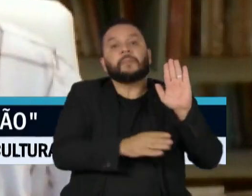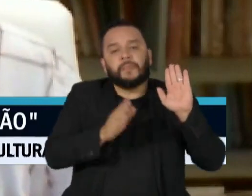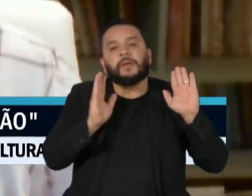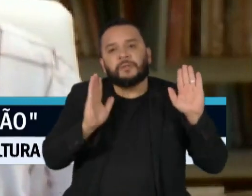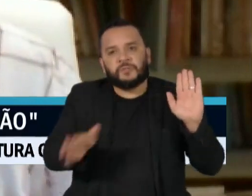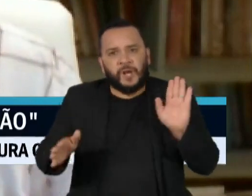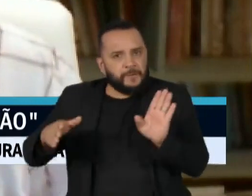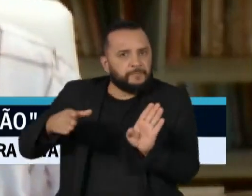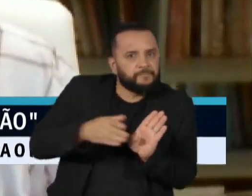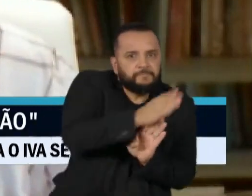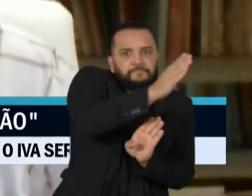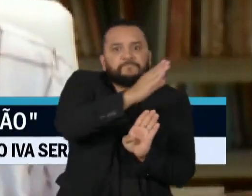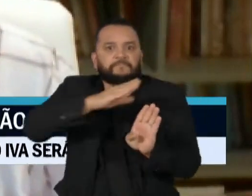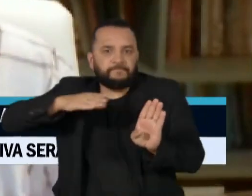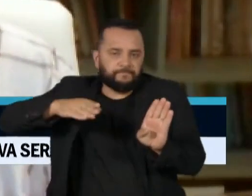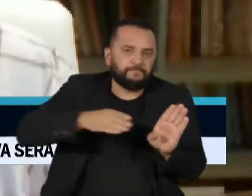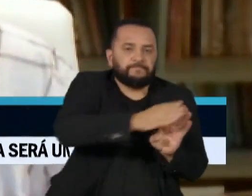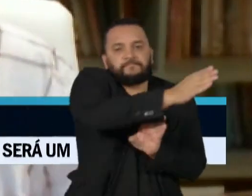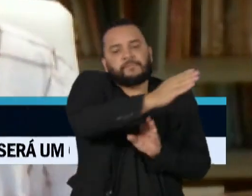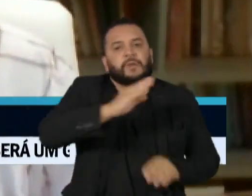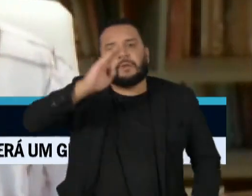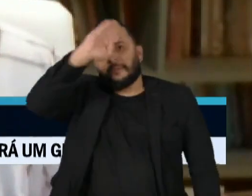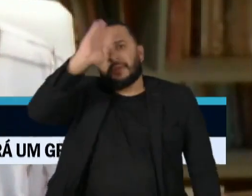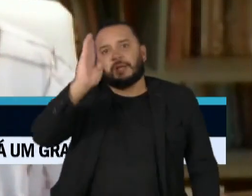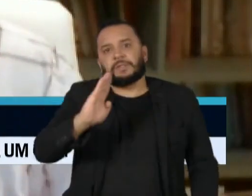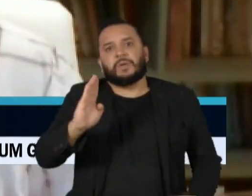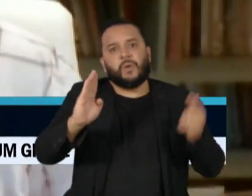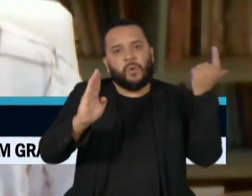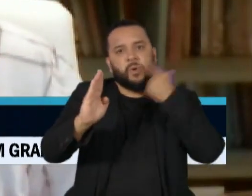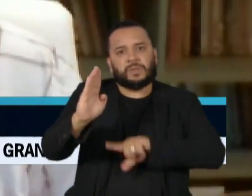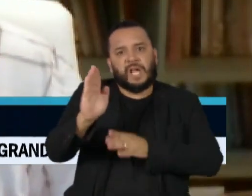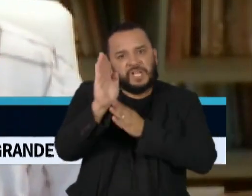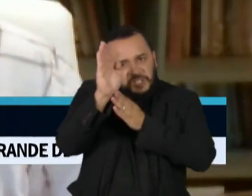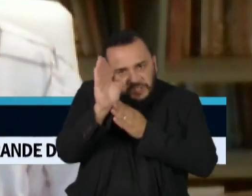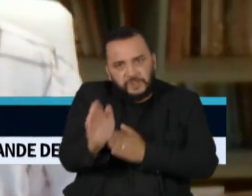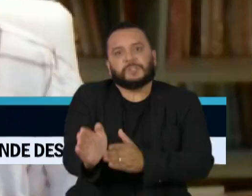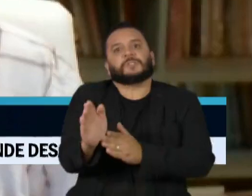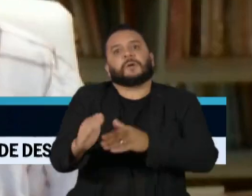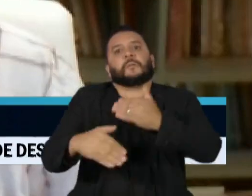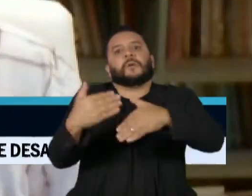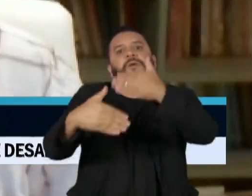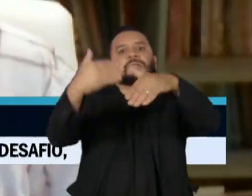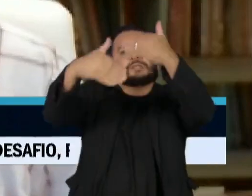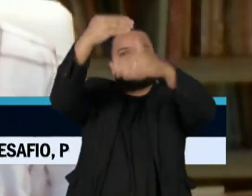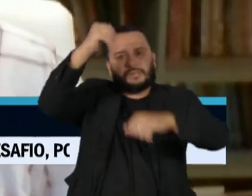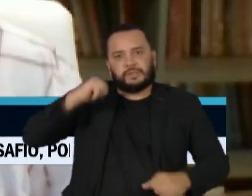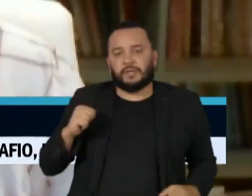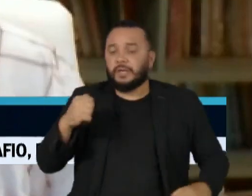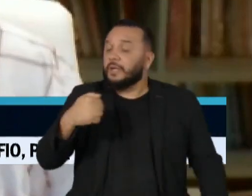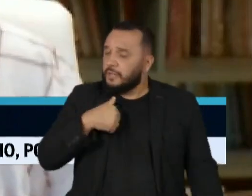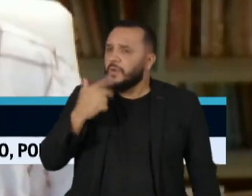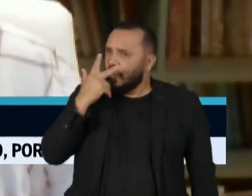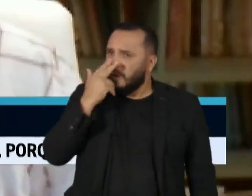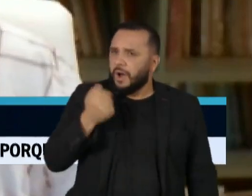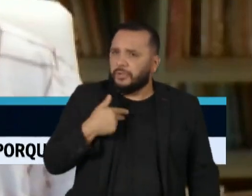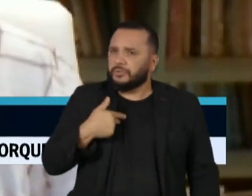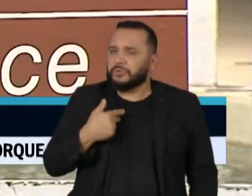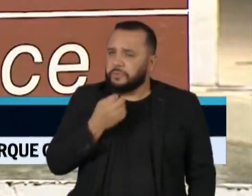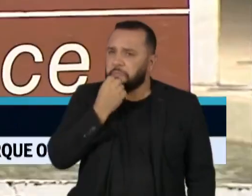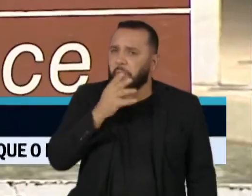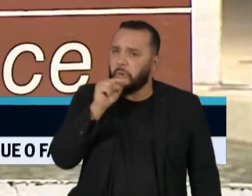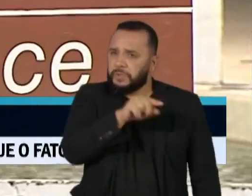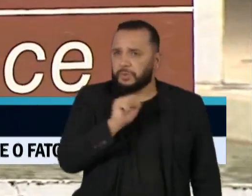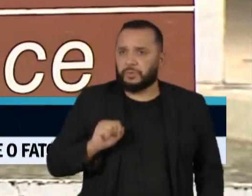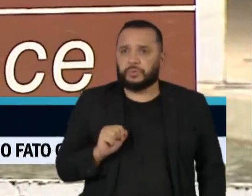propositiva e progressista. Eu vejo que há espaço político para isso.